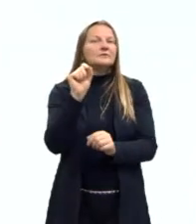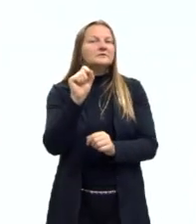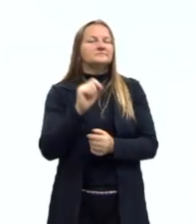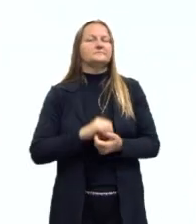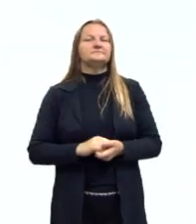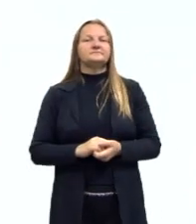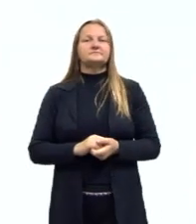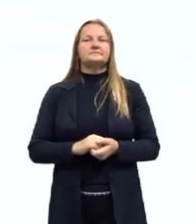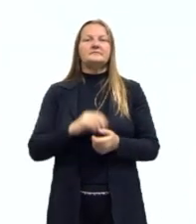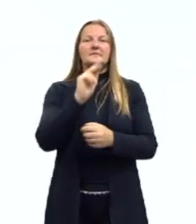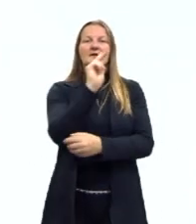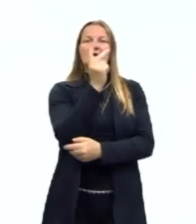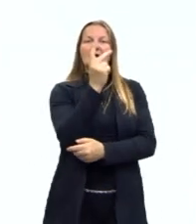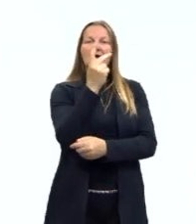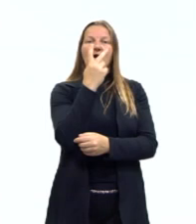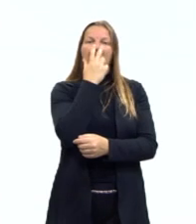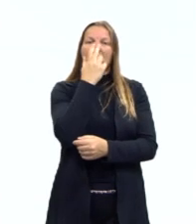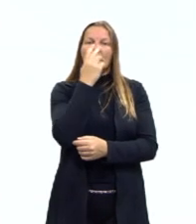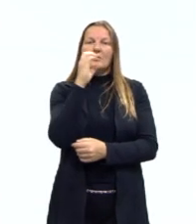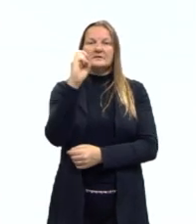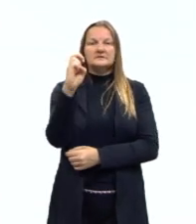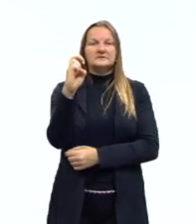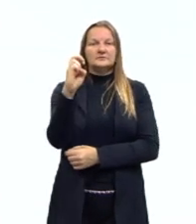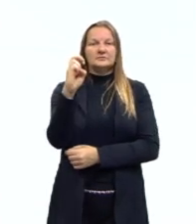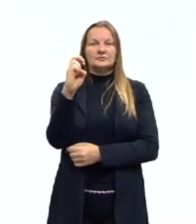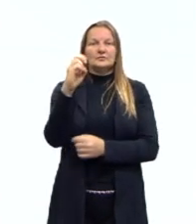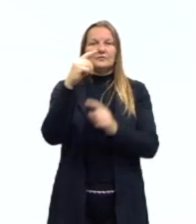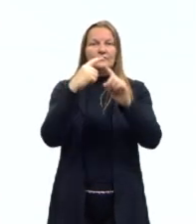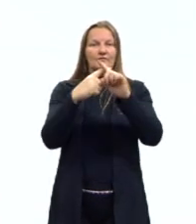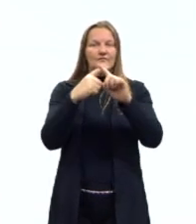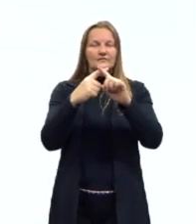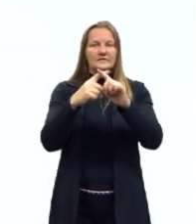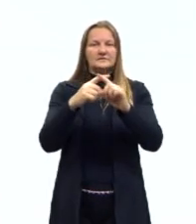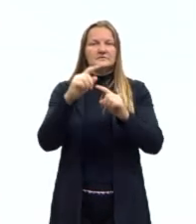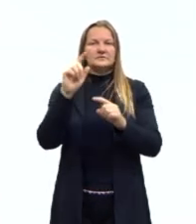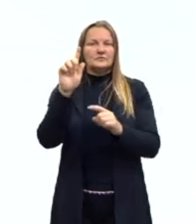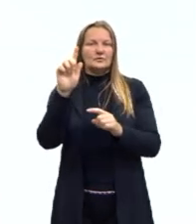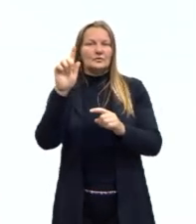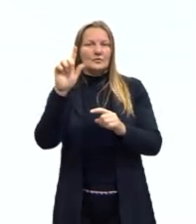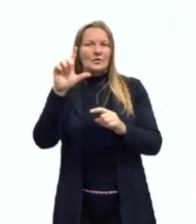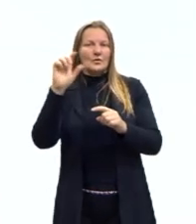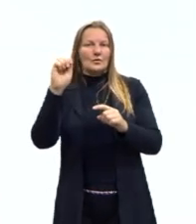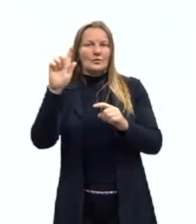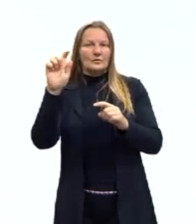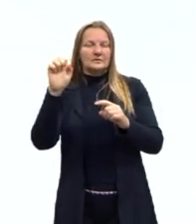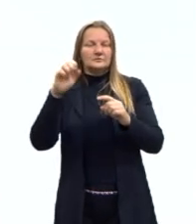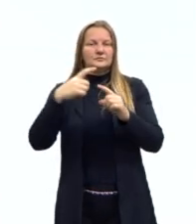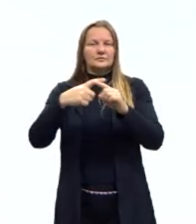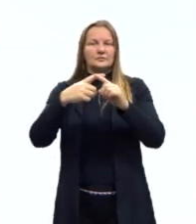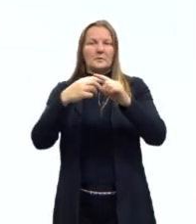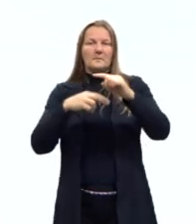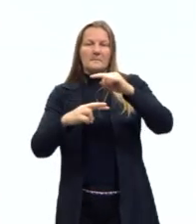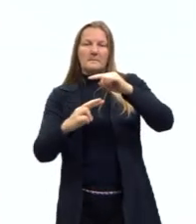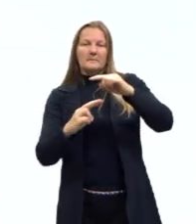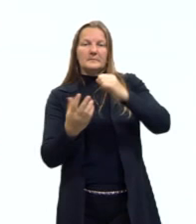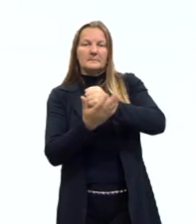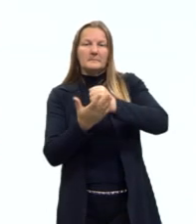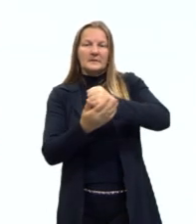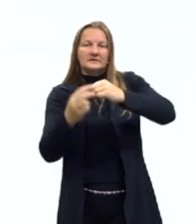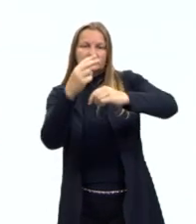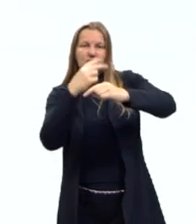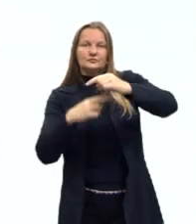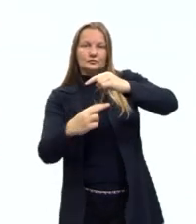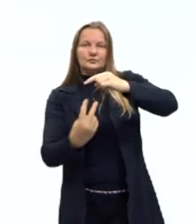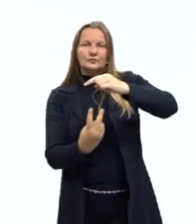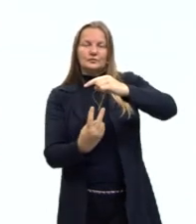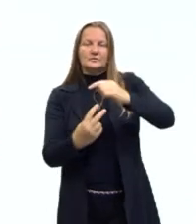H igual a 5 vezes logaritmo de T mais 1 na base 2, em que